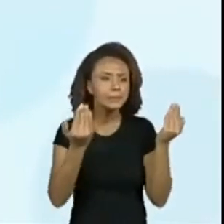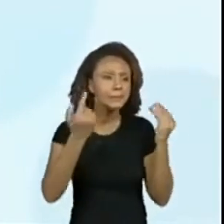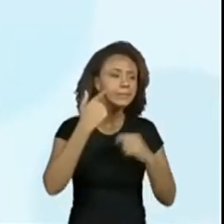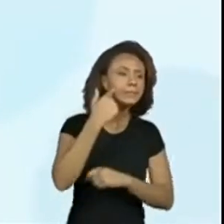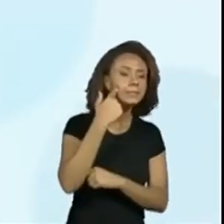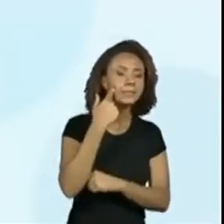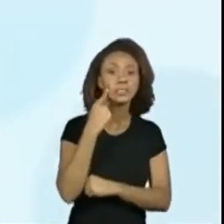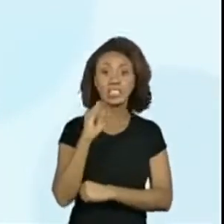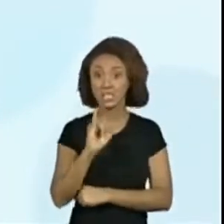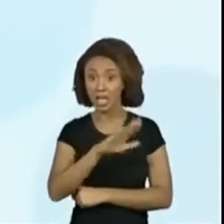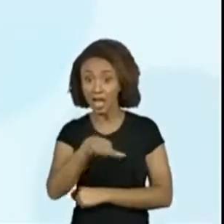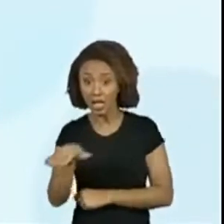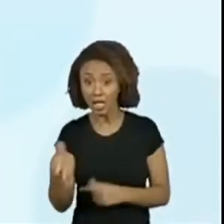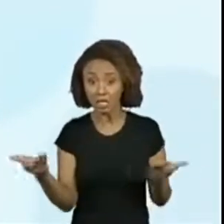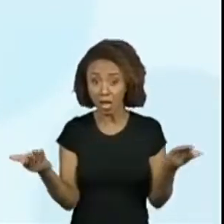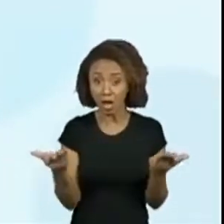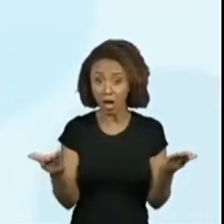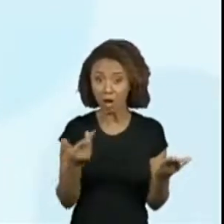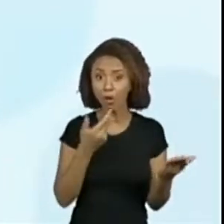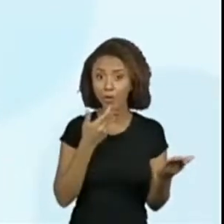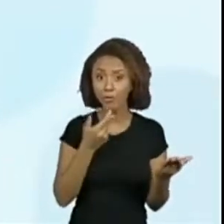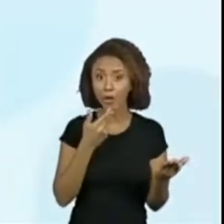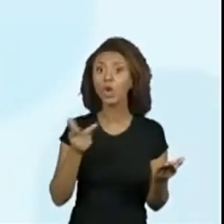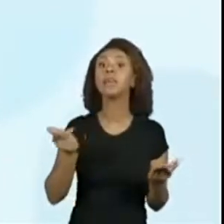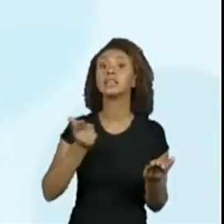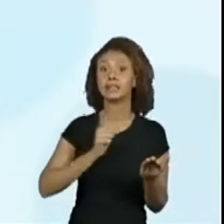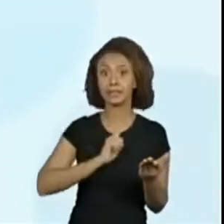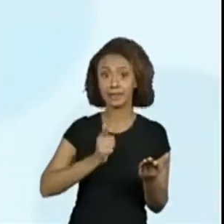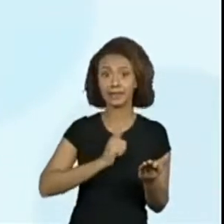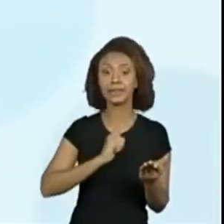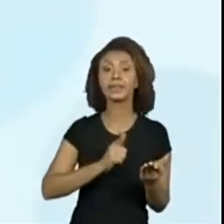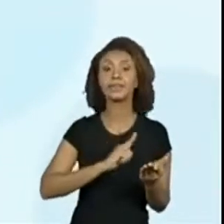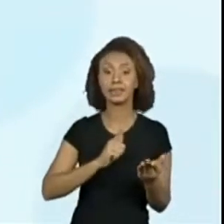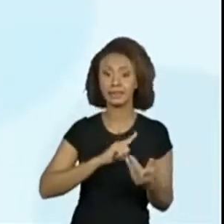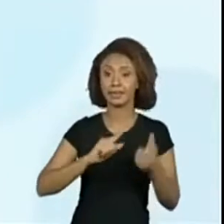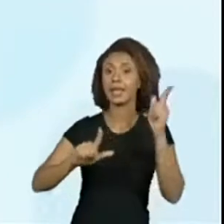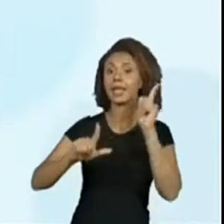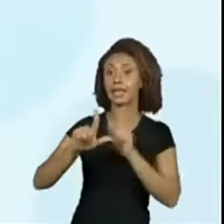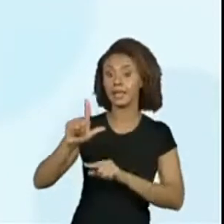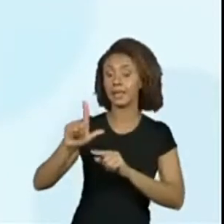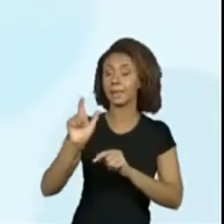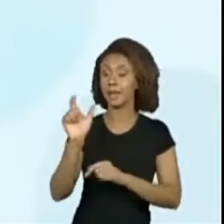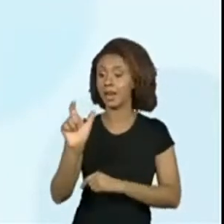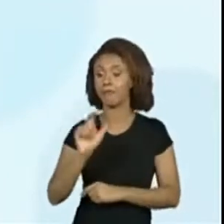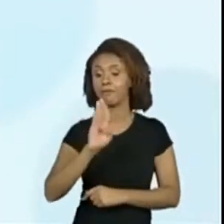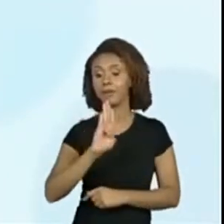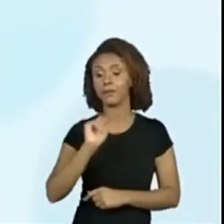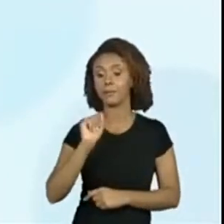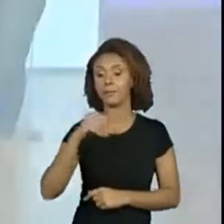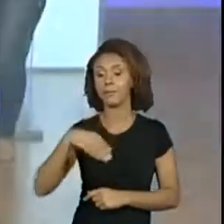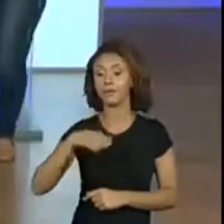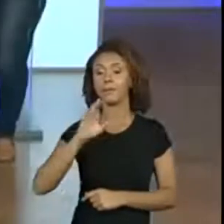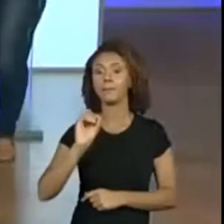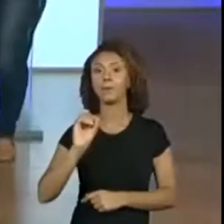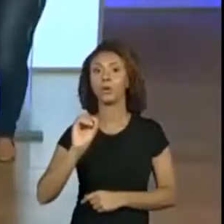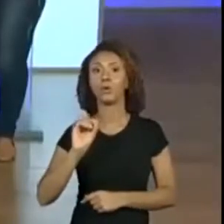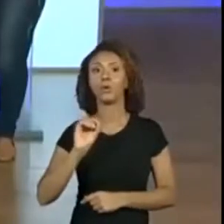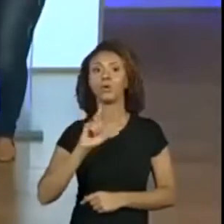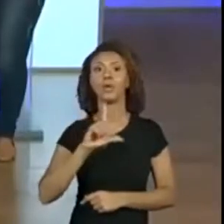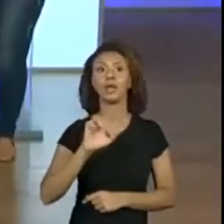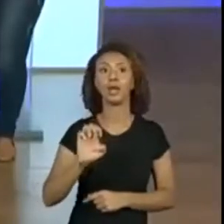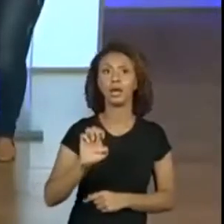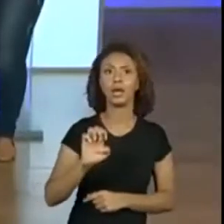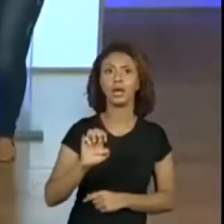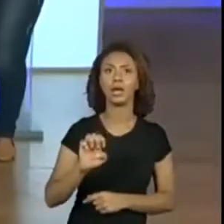se uma criança está falando que a gente tem nessas duas escritas a palavra bambolê, a gente tem que investigar qual delas é. Eu acho que a